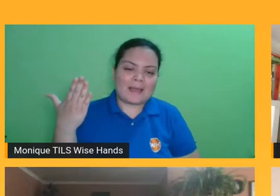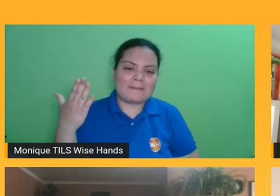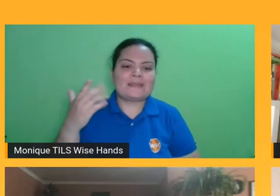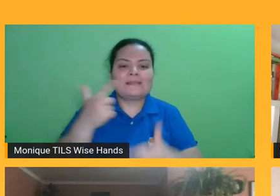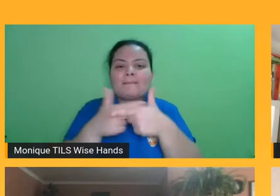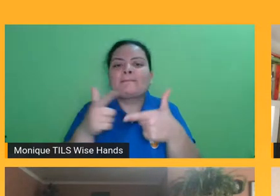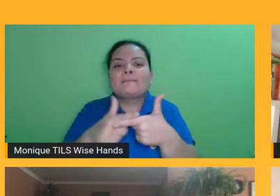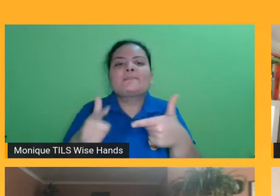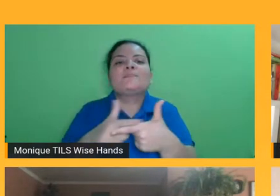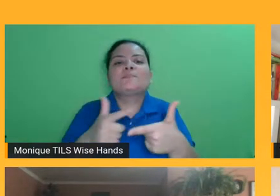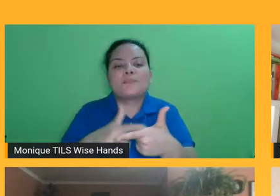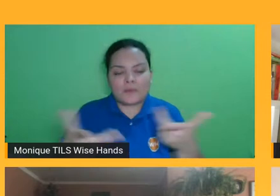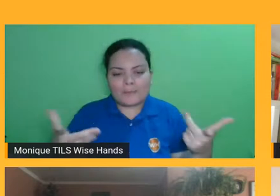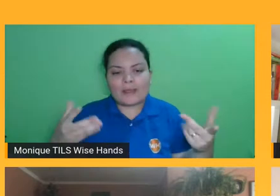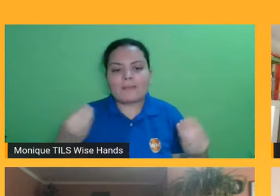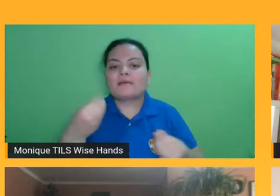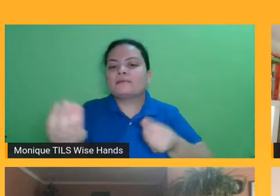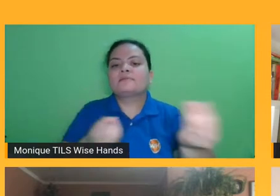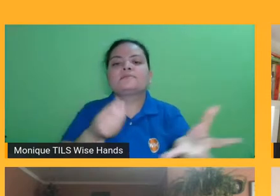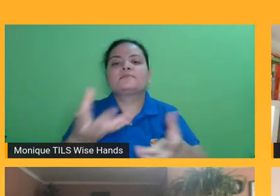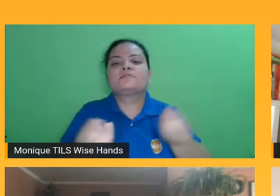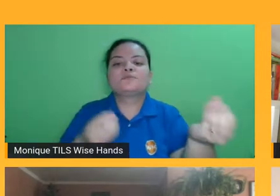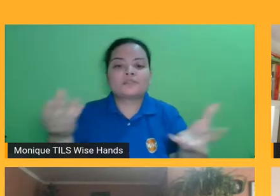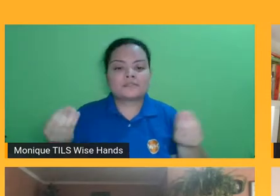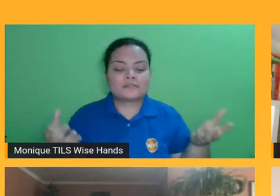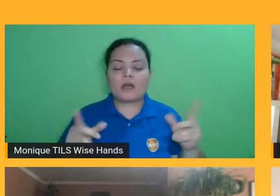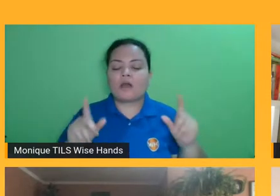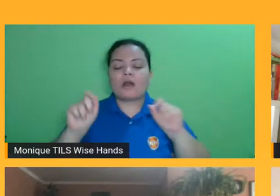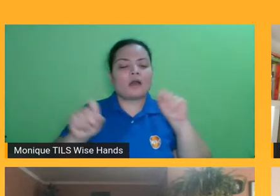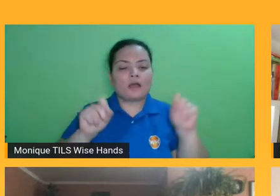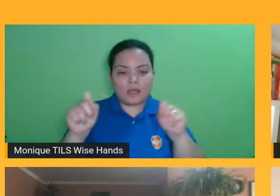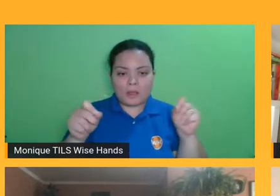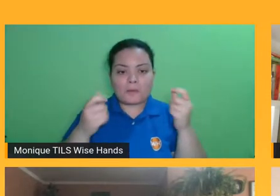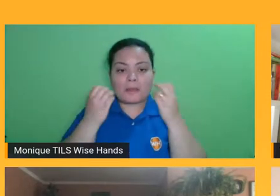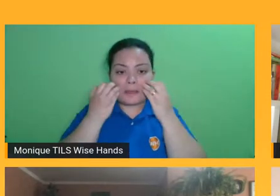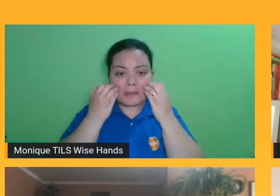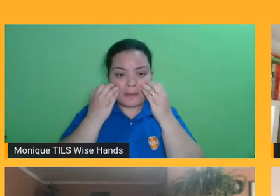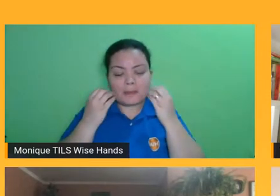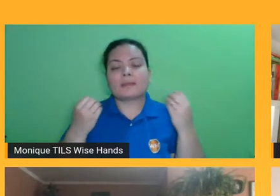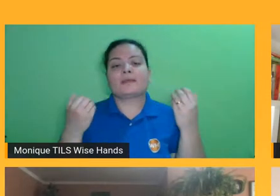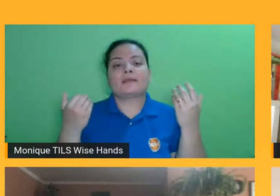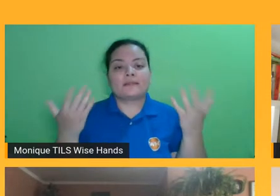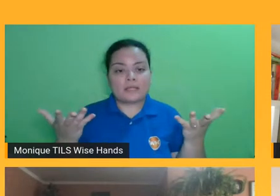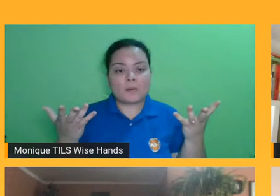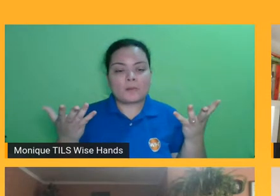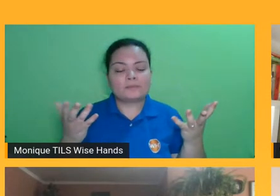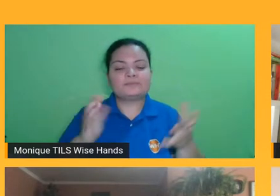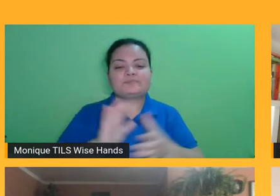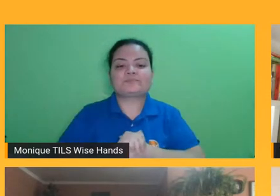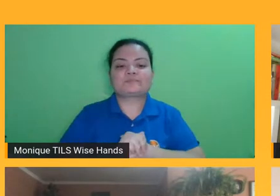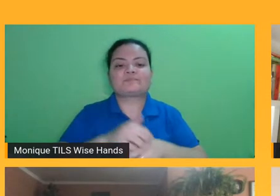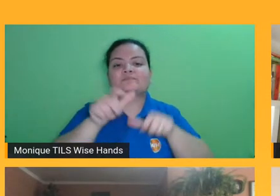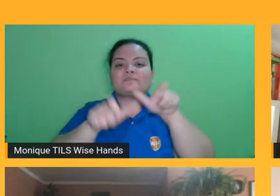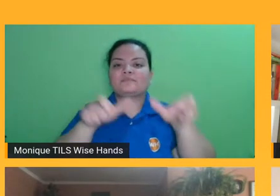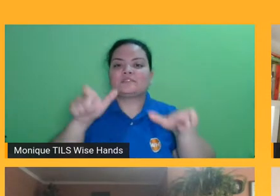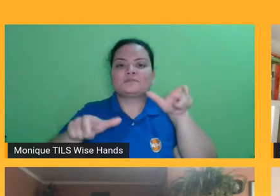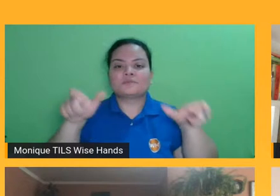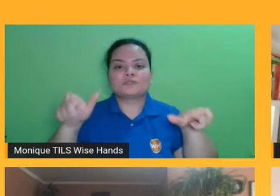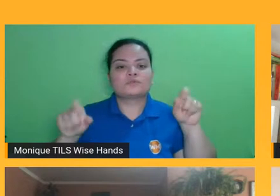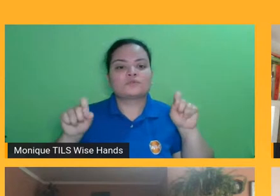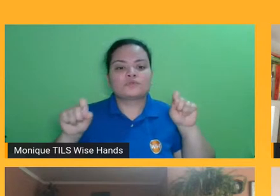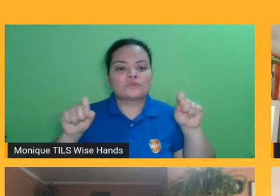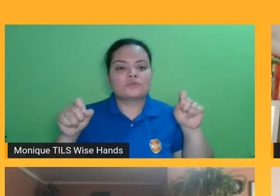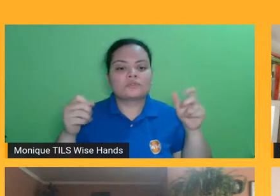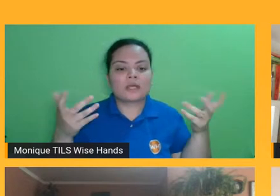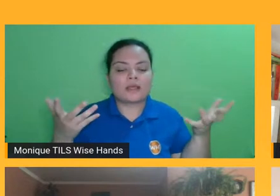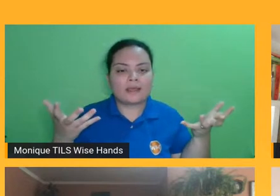de distribuição, ele se junta também com um momento que, novamente, as pessoas estão concorrendo, o seu